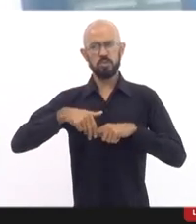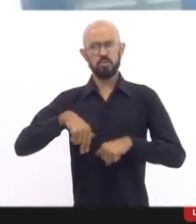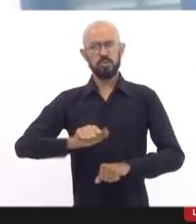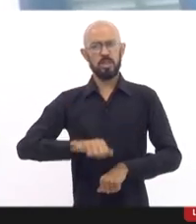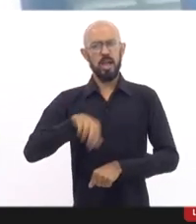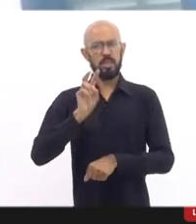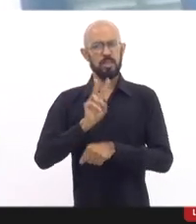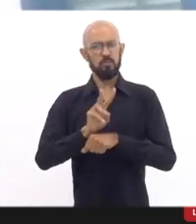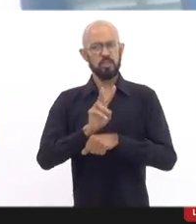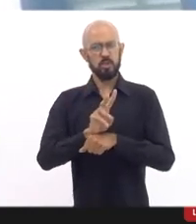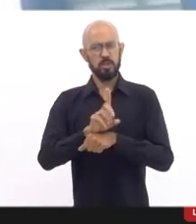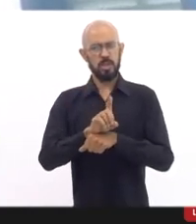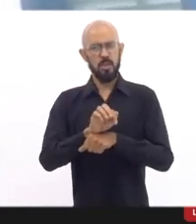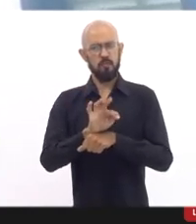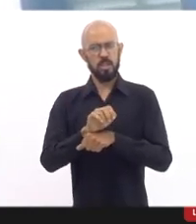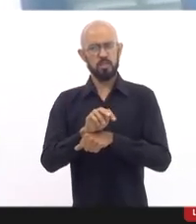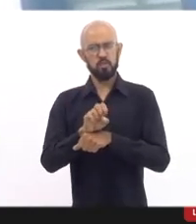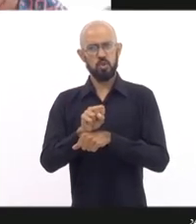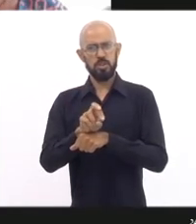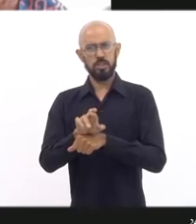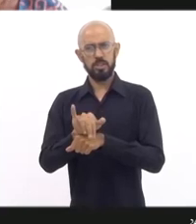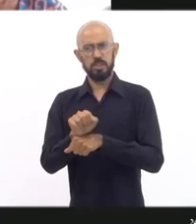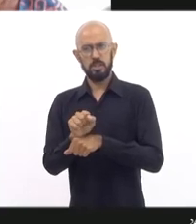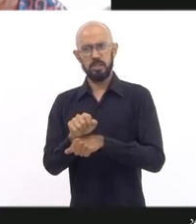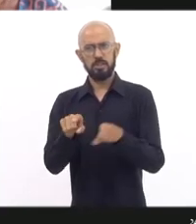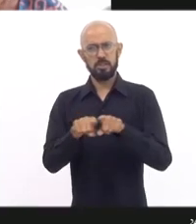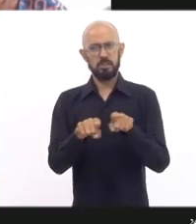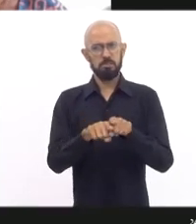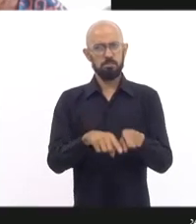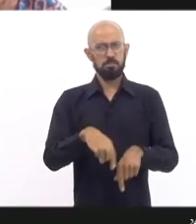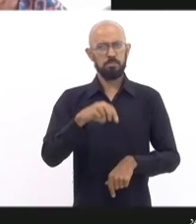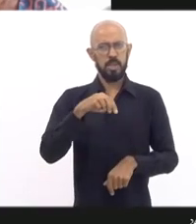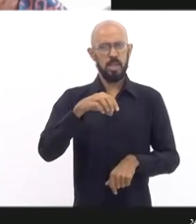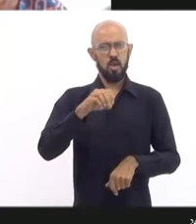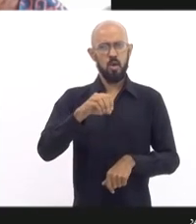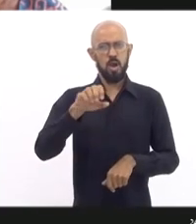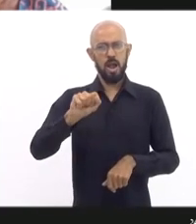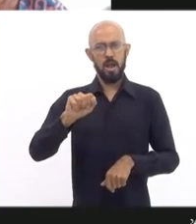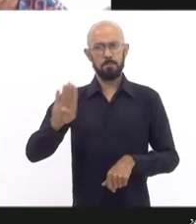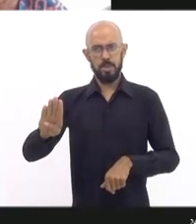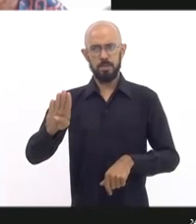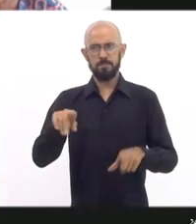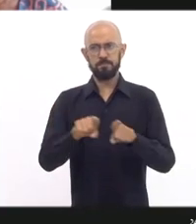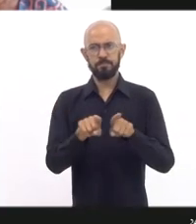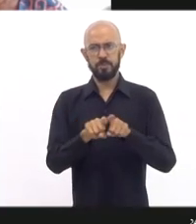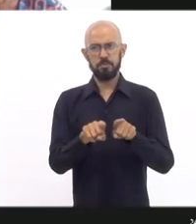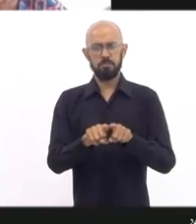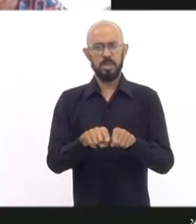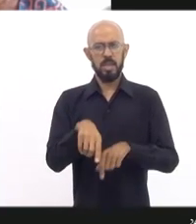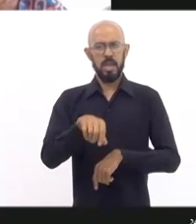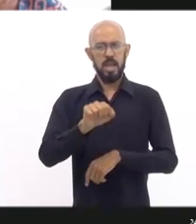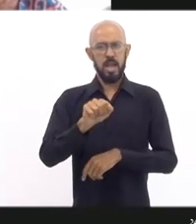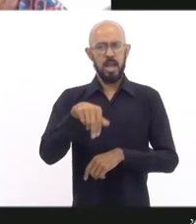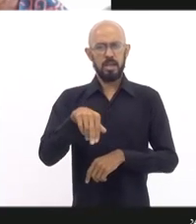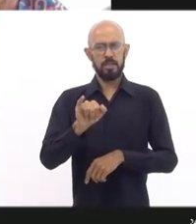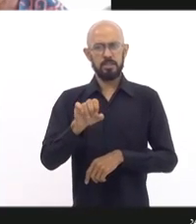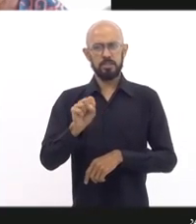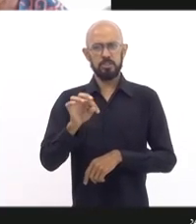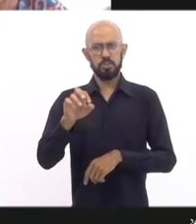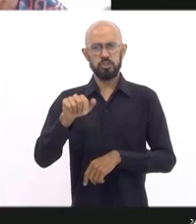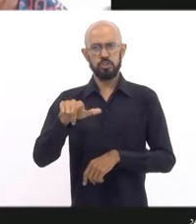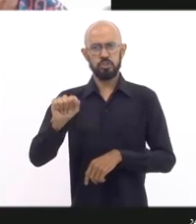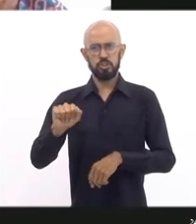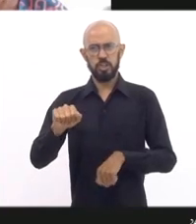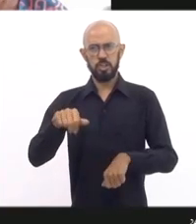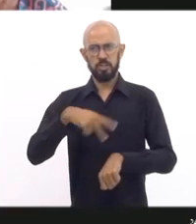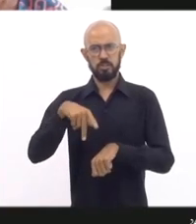o MP, a OAB, a Anistia Internacional, os parlamentares. O que